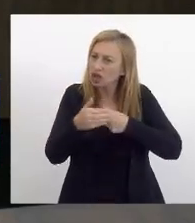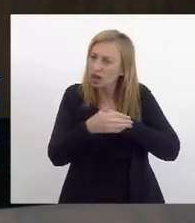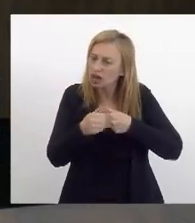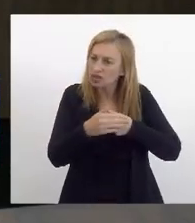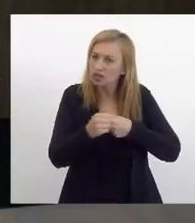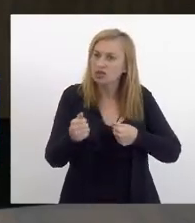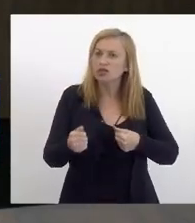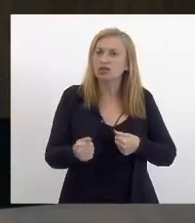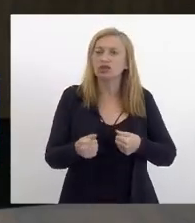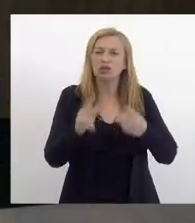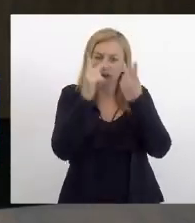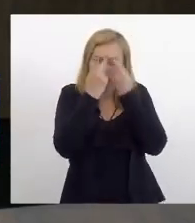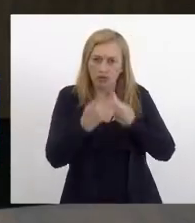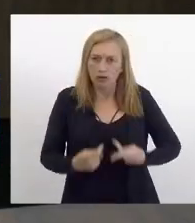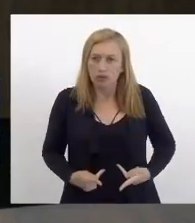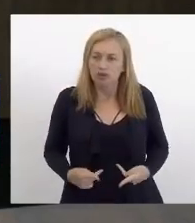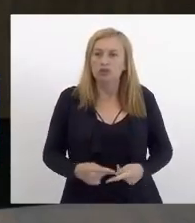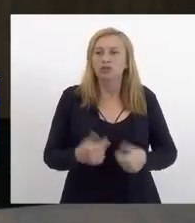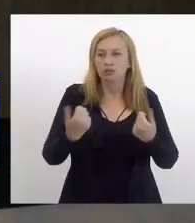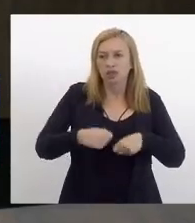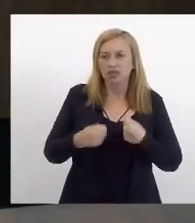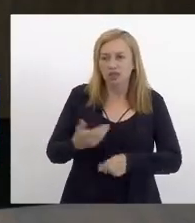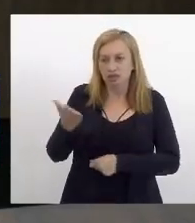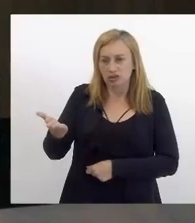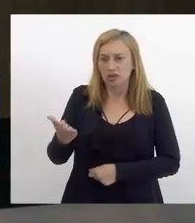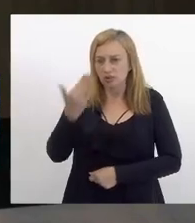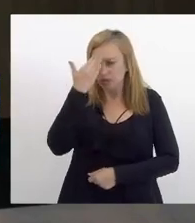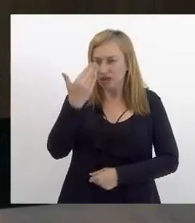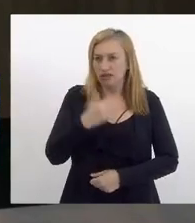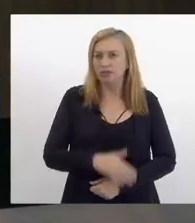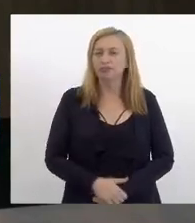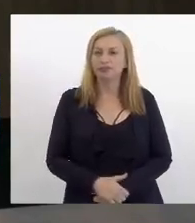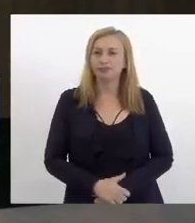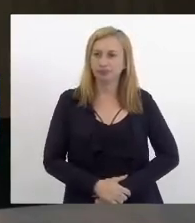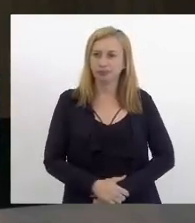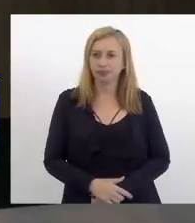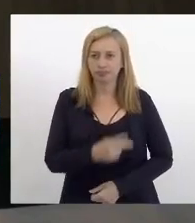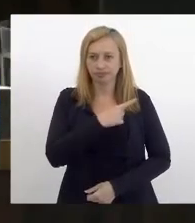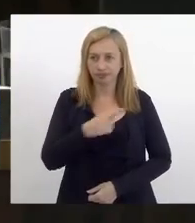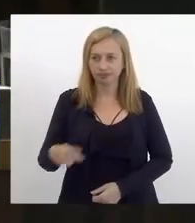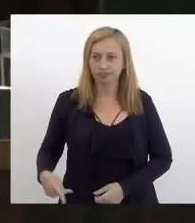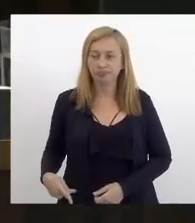muito mais humanidade é o que eles precisam muito obrigado presidente